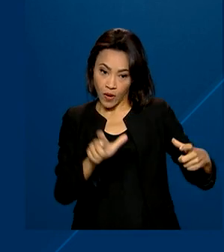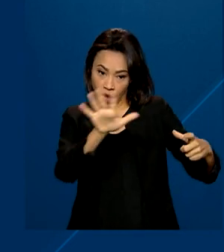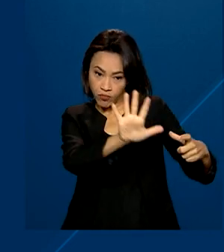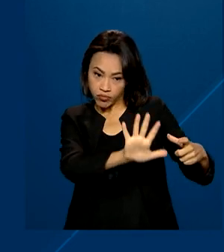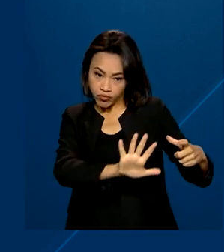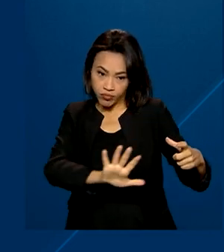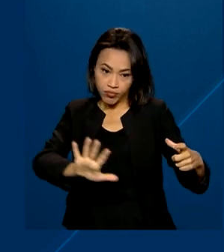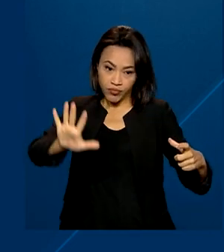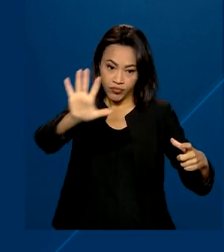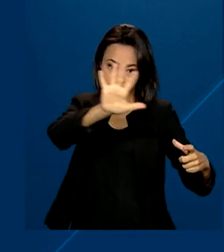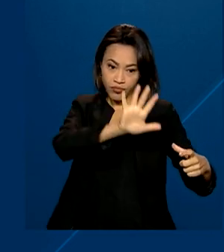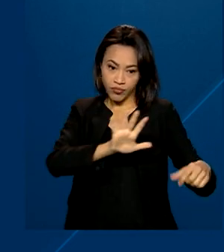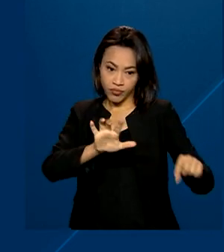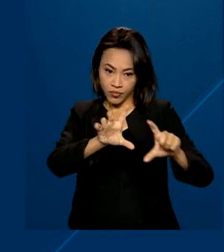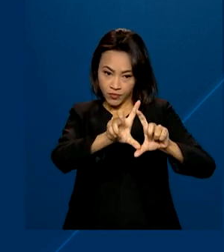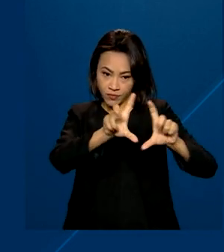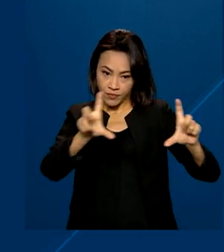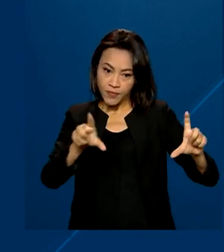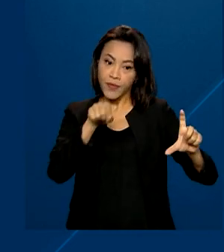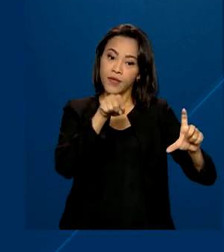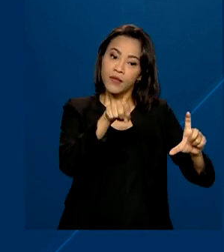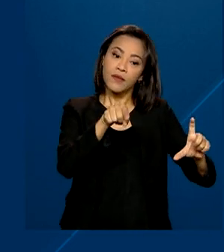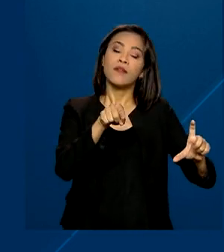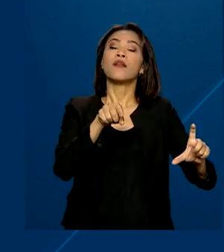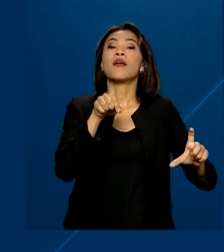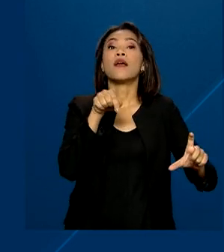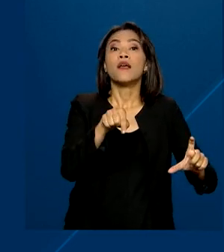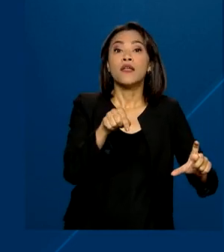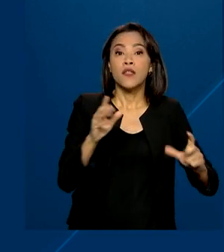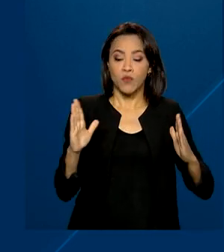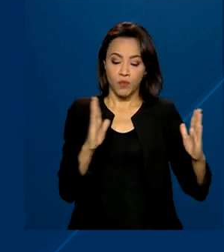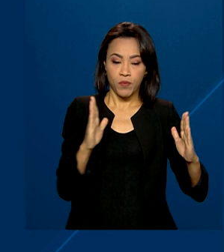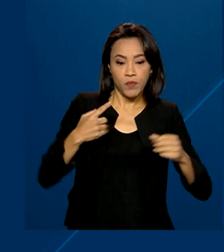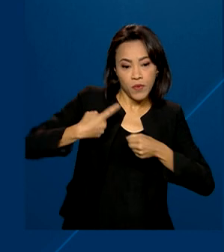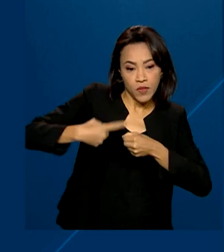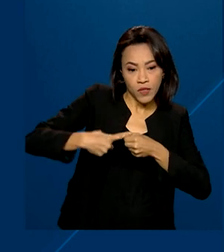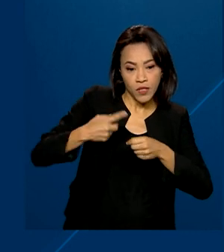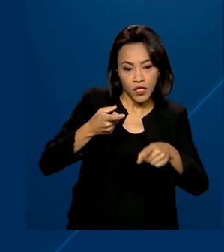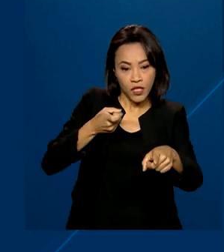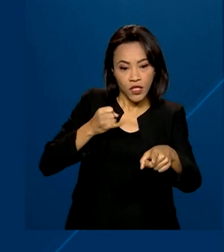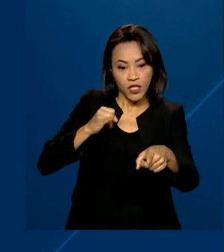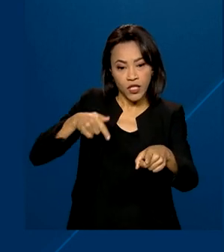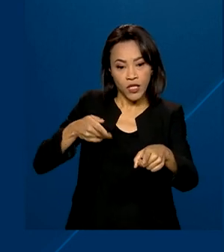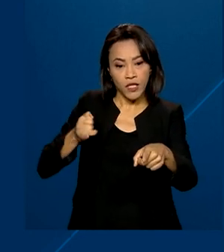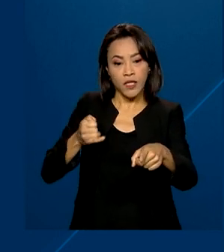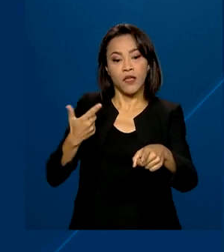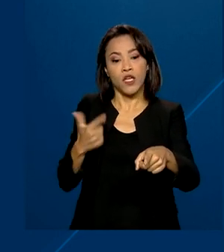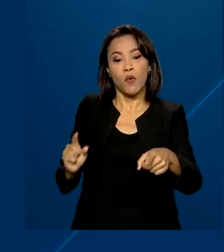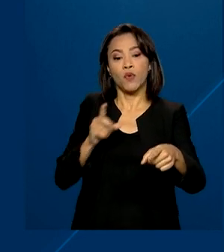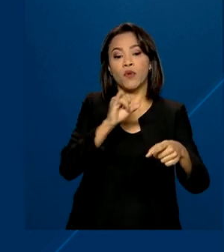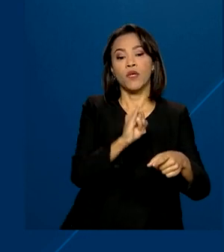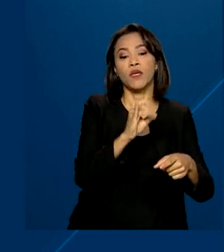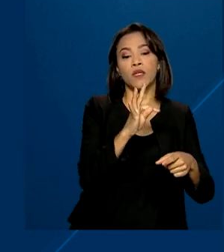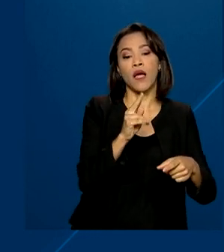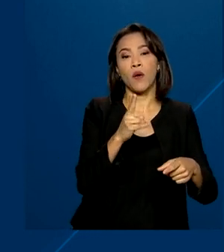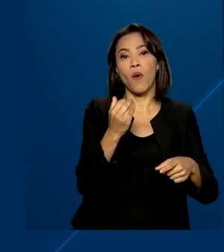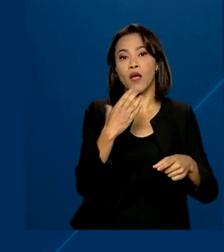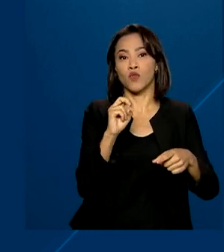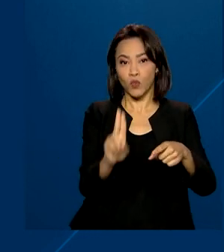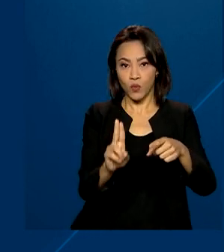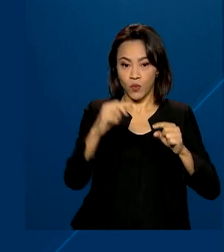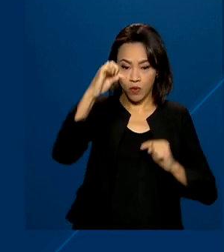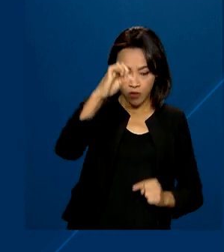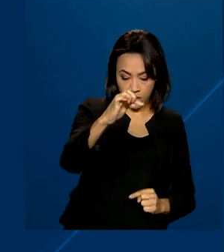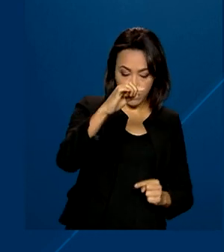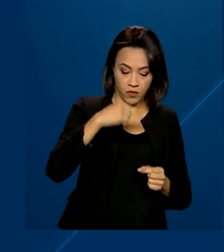Latina. Localizado no Médio São Francisco, entre os municípios de Chique-Chique e Itaguaçu da Bahia, está dividido